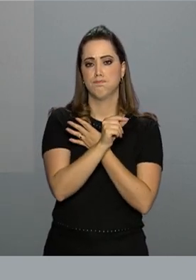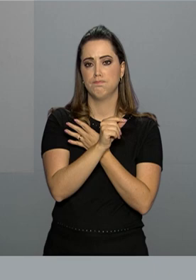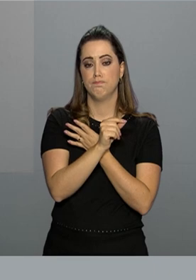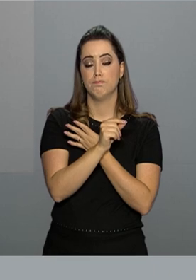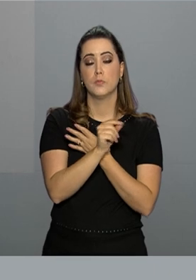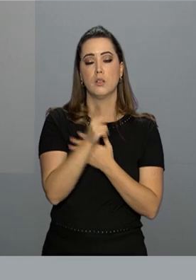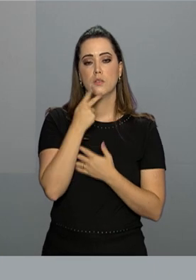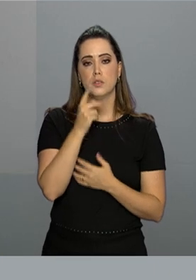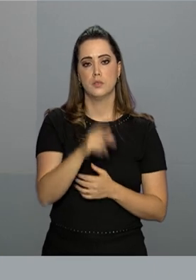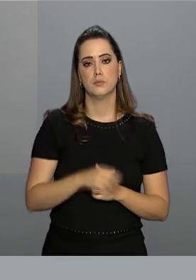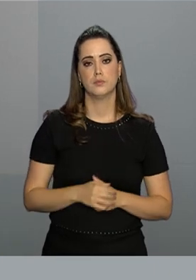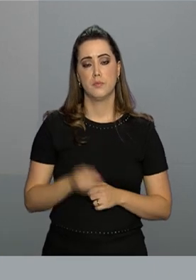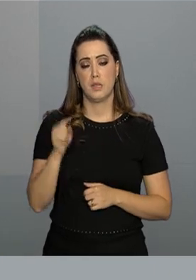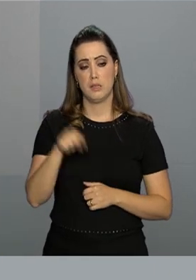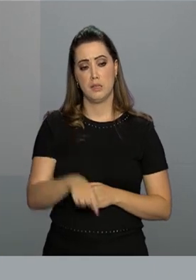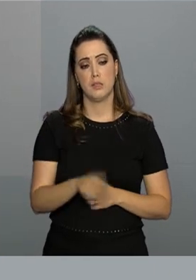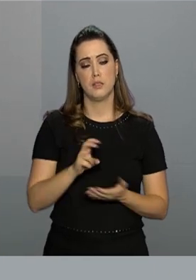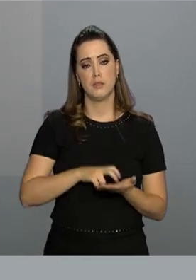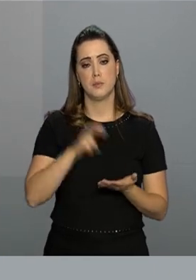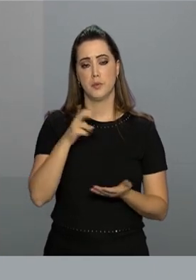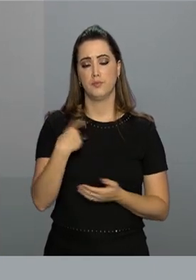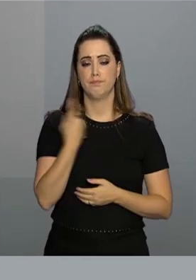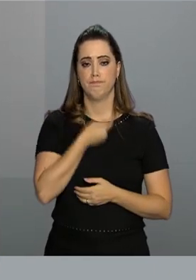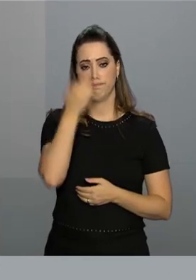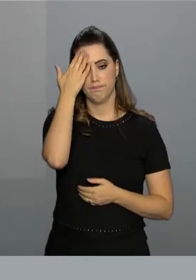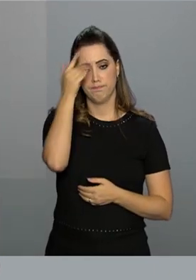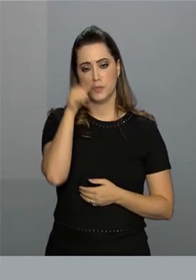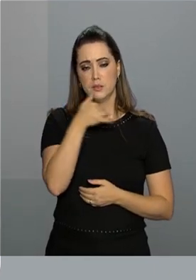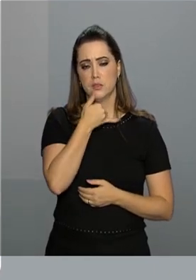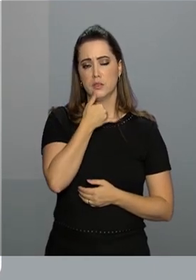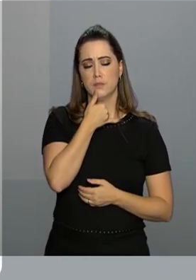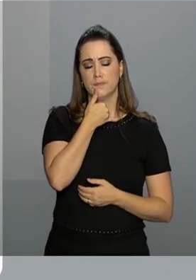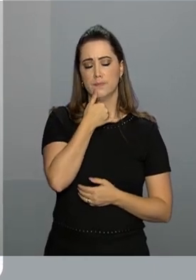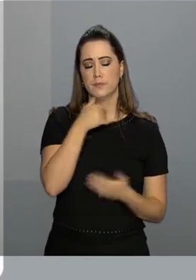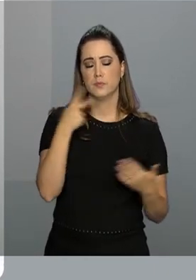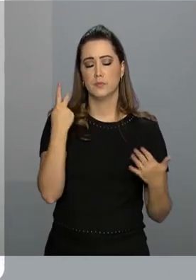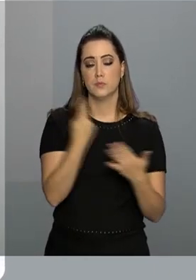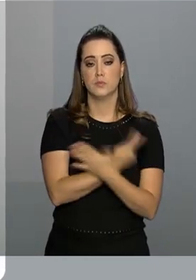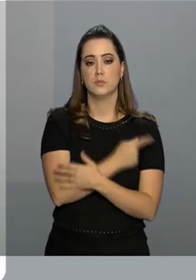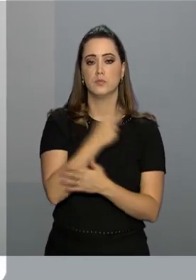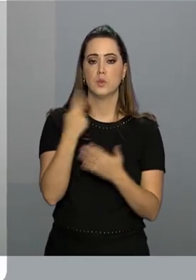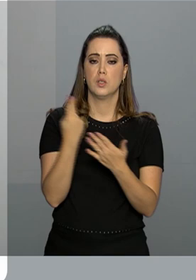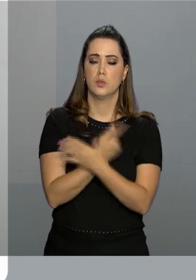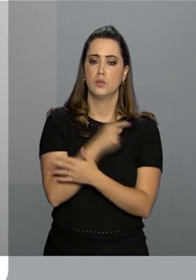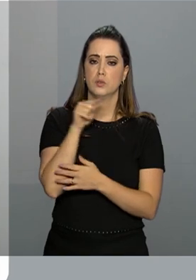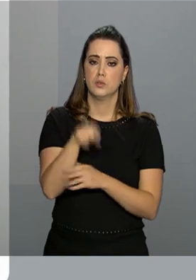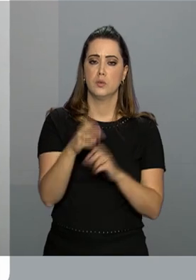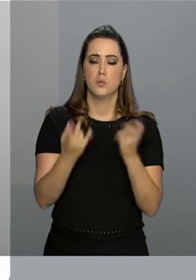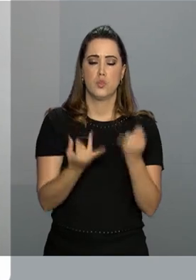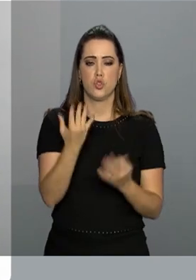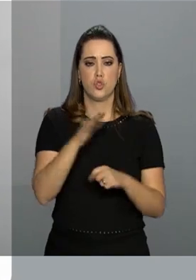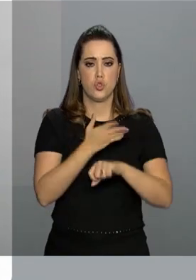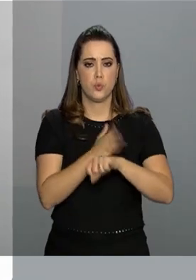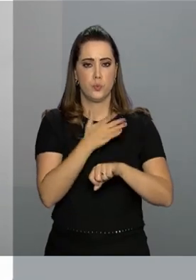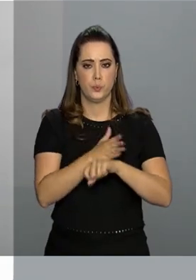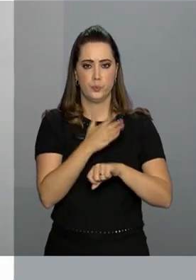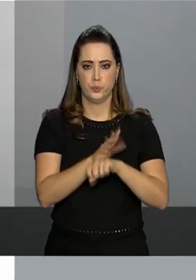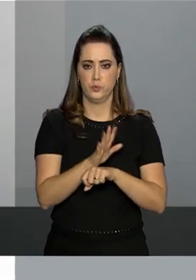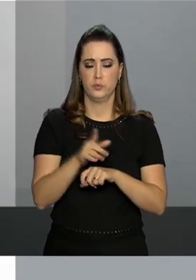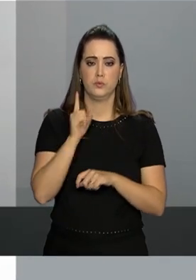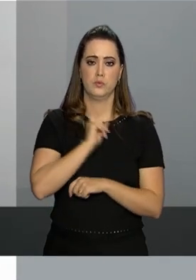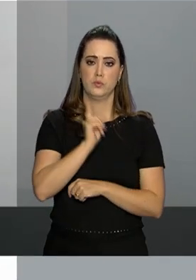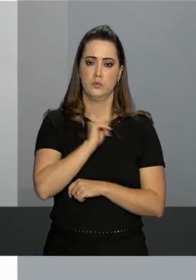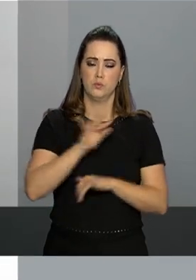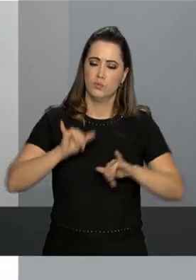que diz Nesta manhã, tomamos conhecimento da triste tragédia ocorrida no Centro de Treinamento do Flamengo,